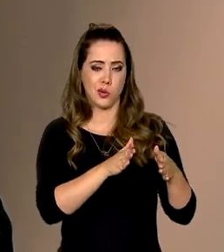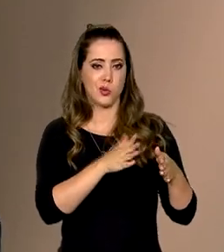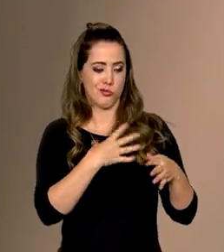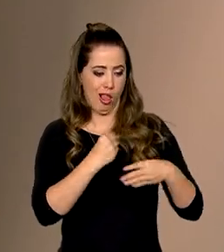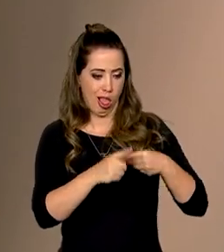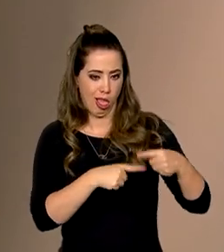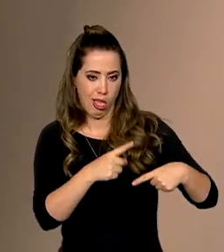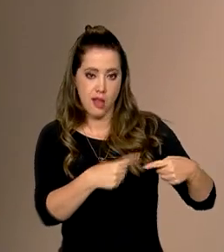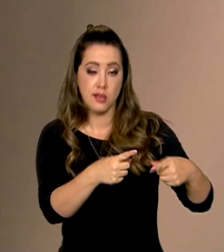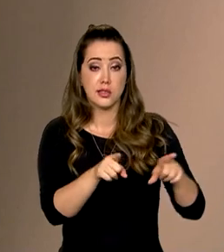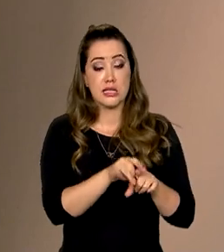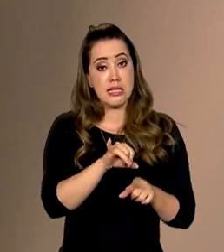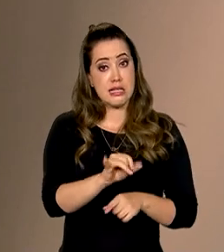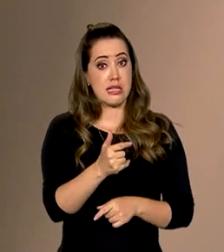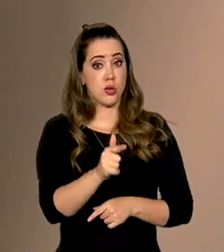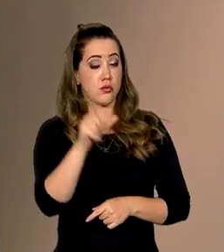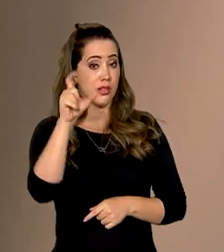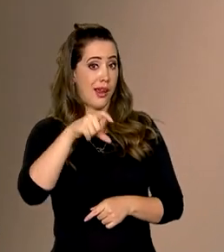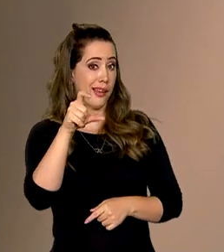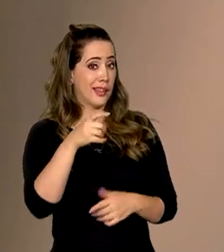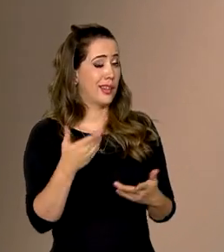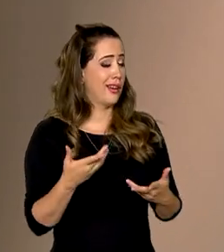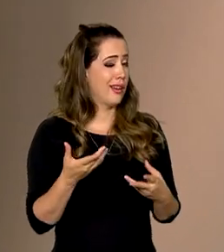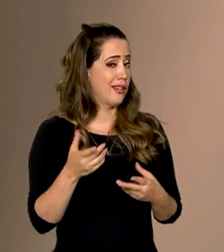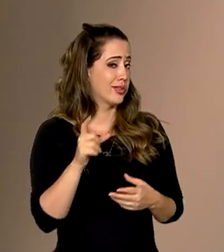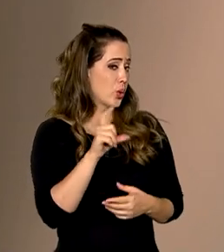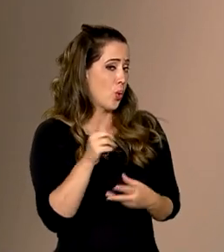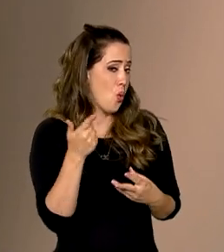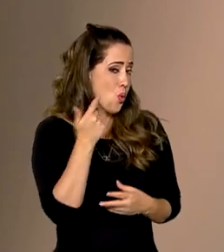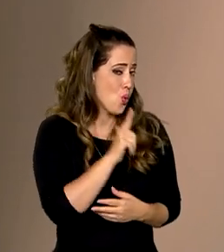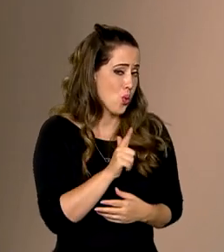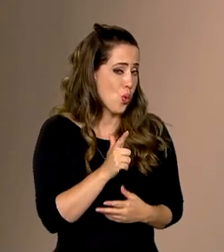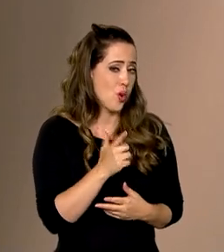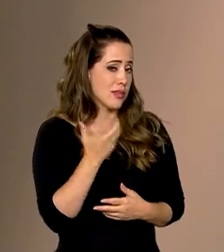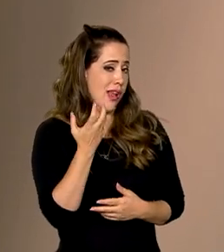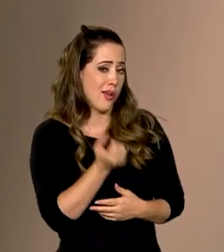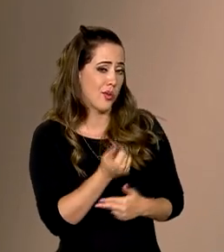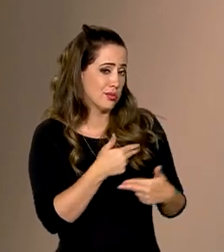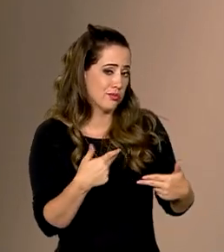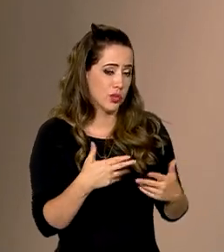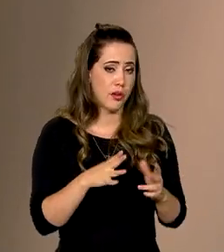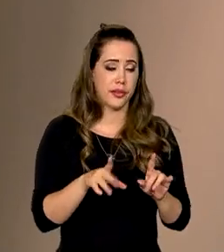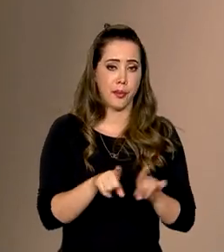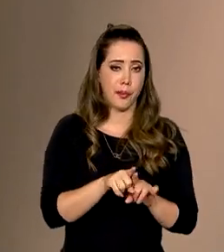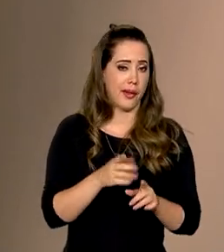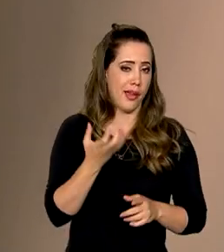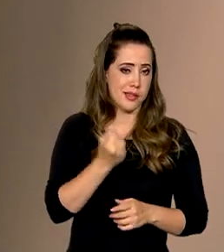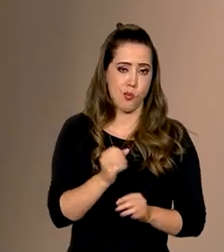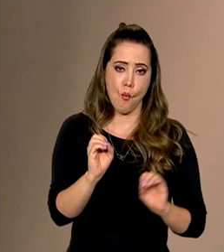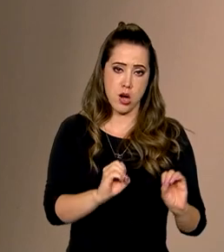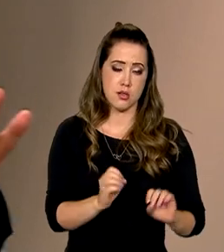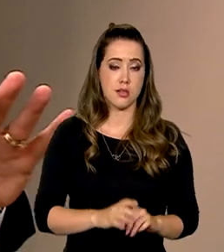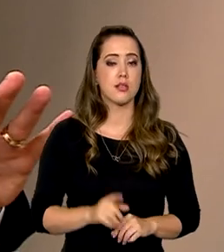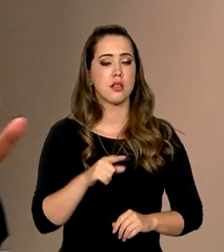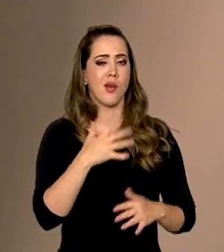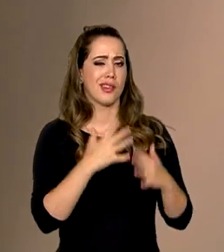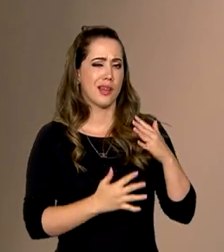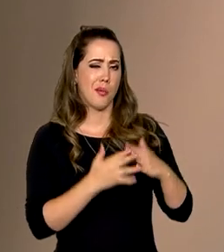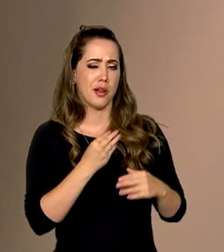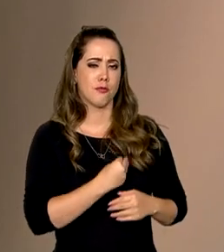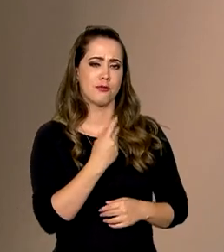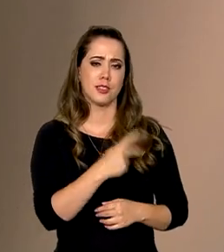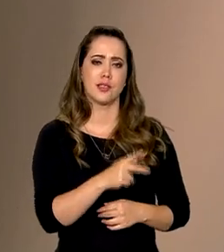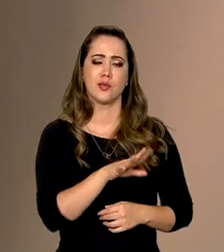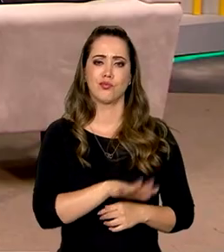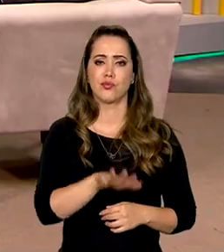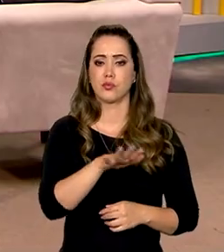carteirinha, se ele não é um pescador legal, ele não tem acesso a benefícios sociais, inclusive ao seguro defeso. Ele atrapalha a vida dele de forma